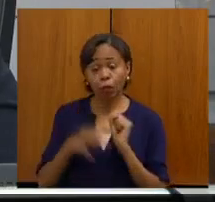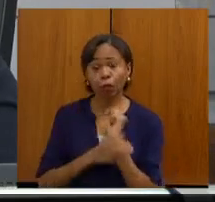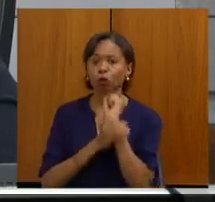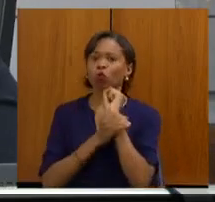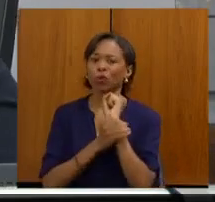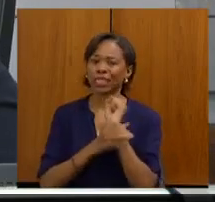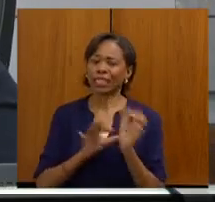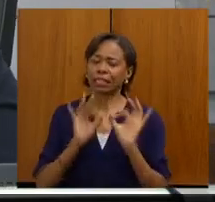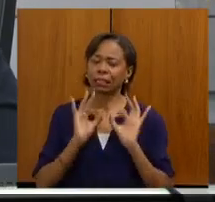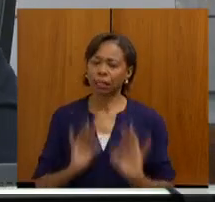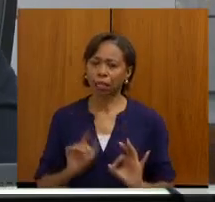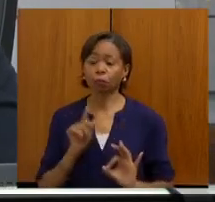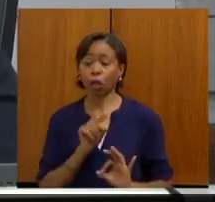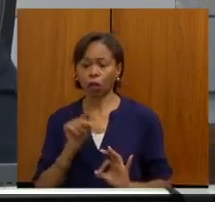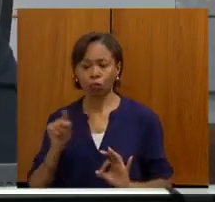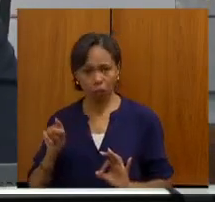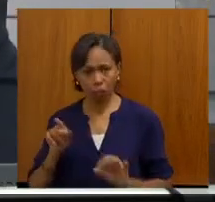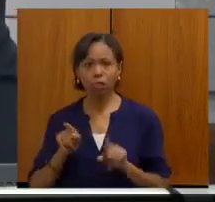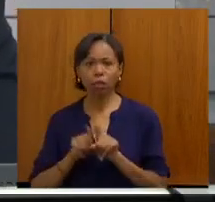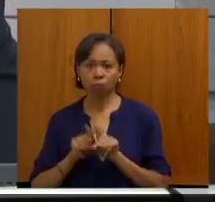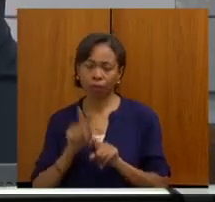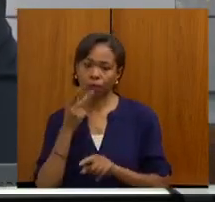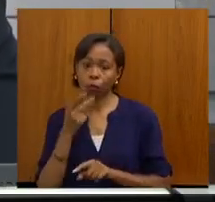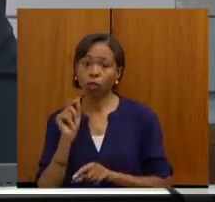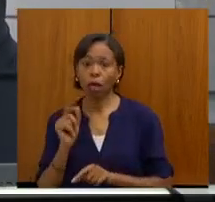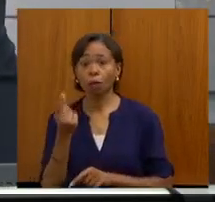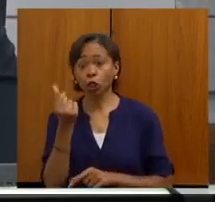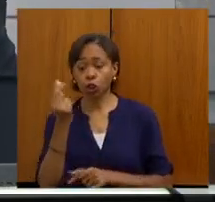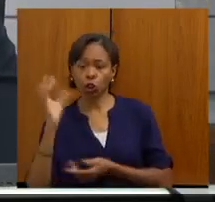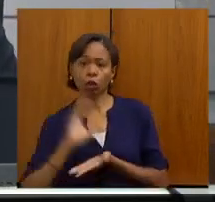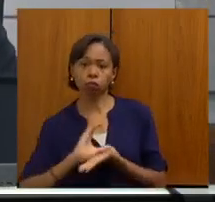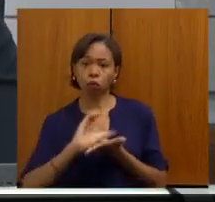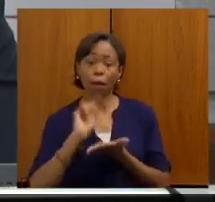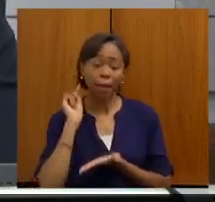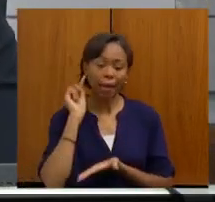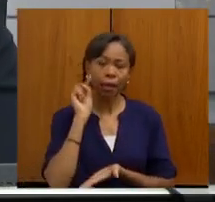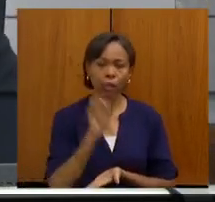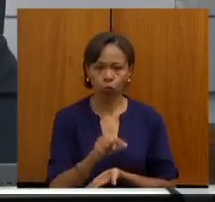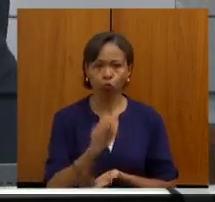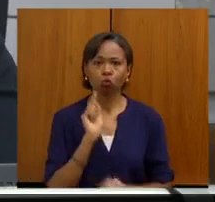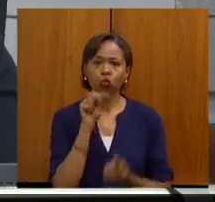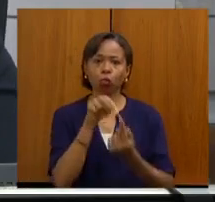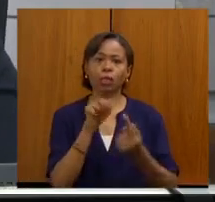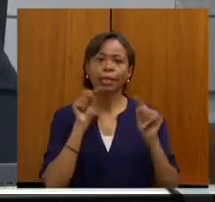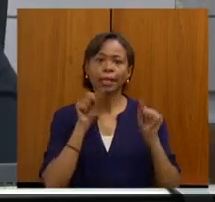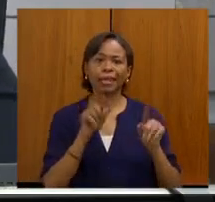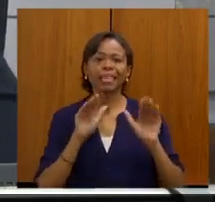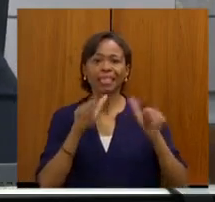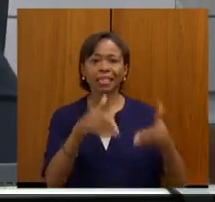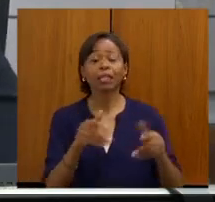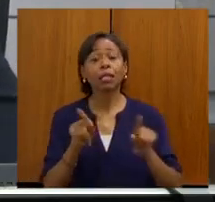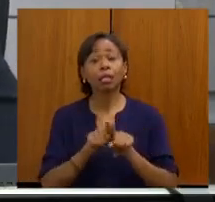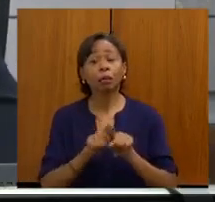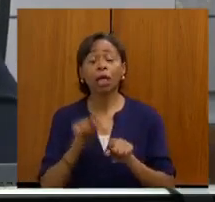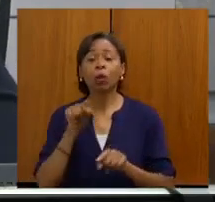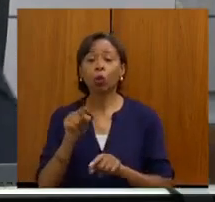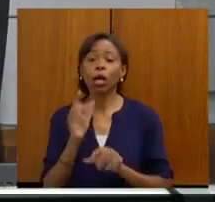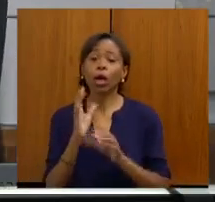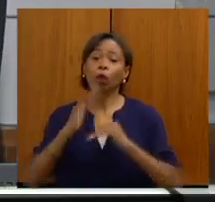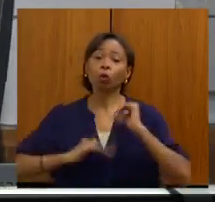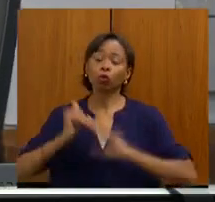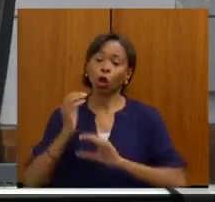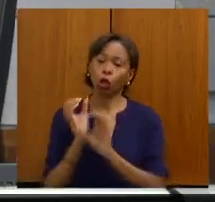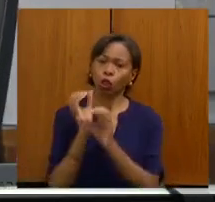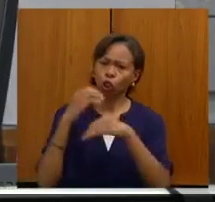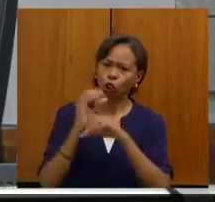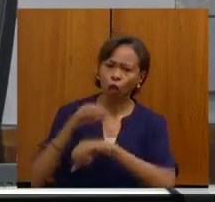para vocês em poder falar, olha, vou mandar dinheiro para isso, e a gente também garanta que o dinheiro vai, sem correr o risco de